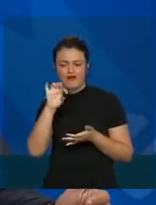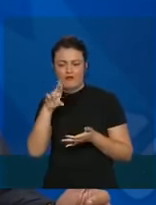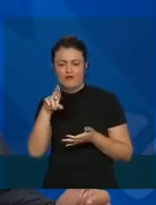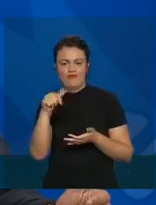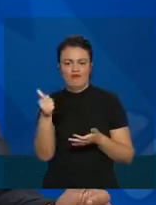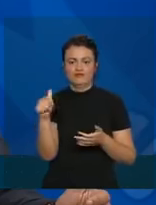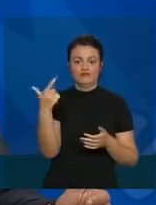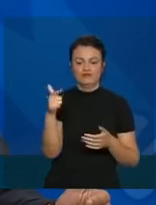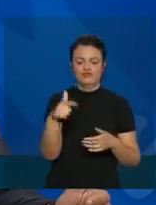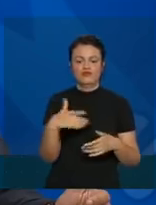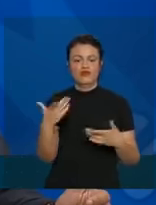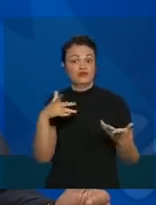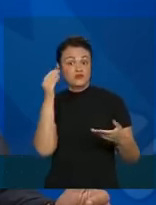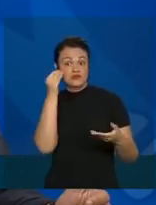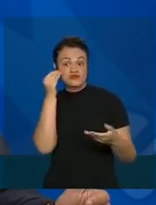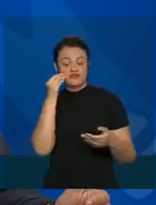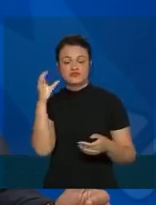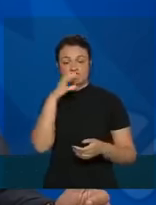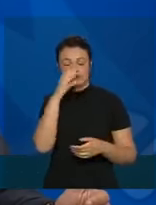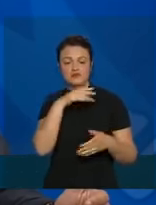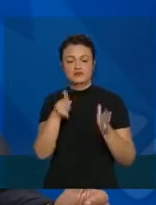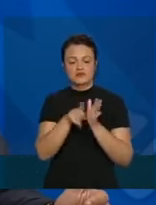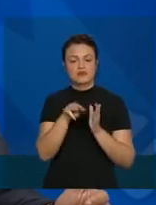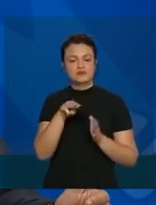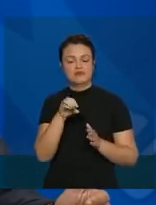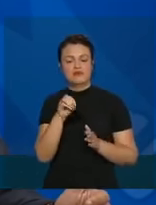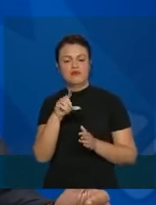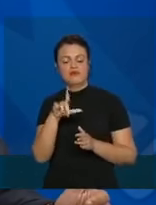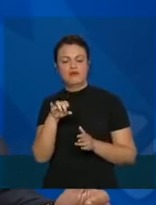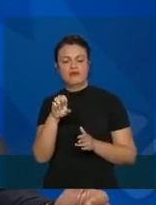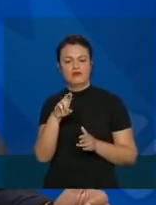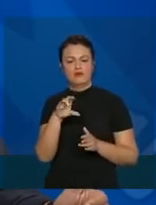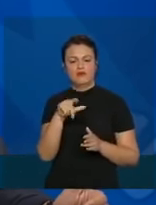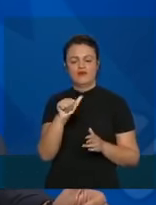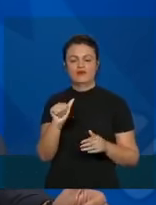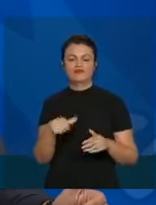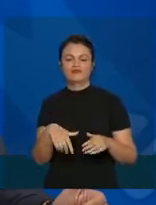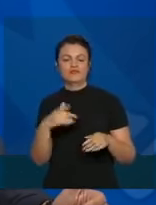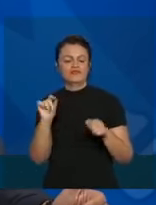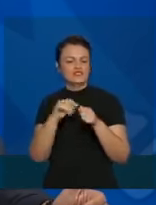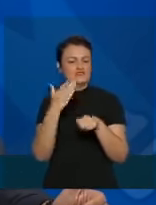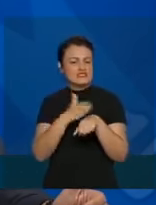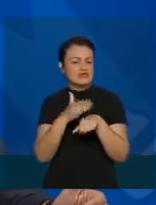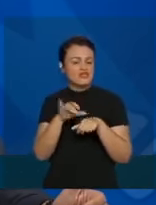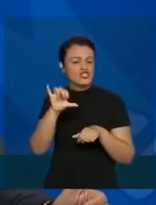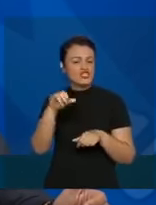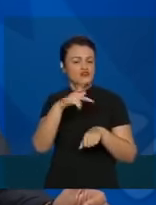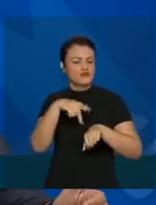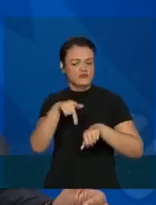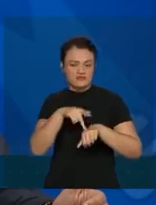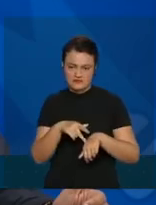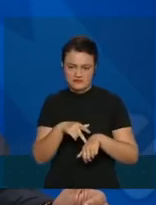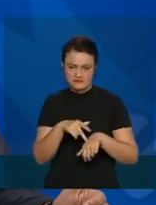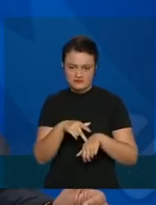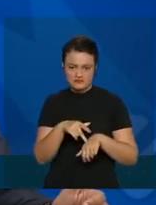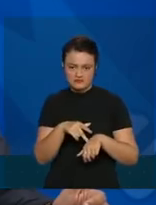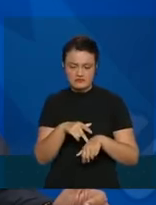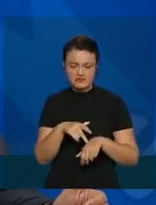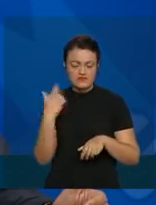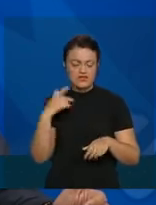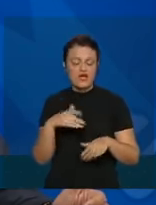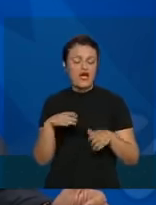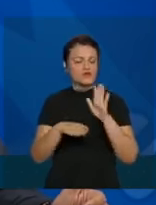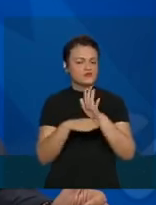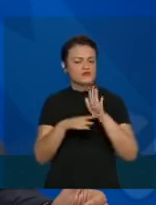rápidos, testes moleculares. Então, fizemos treinamento de nove países no Brasil, não só internamente, mas